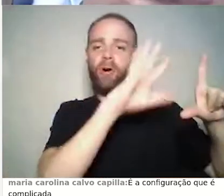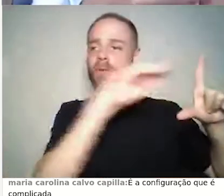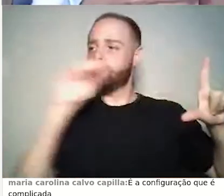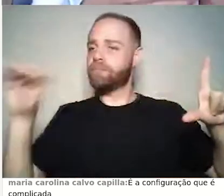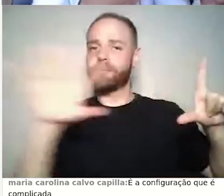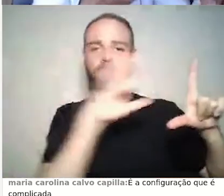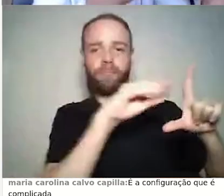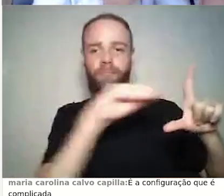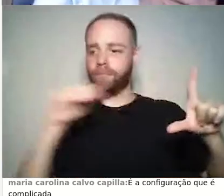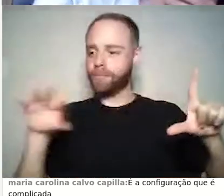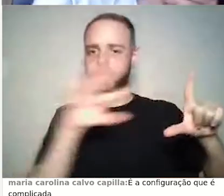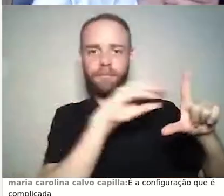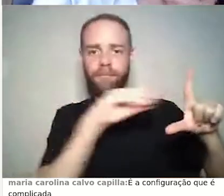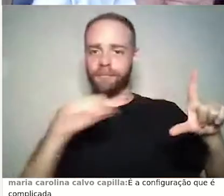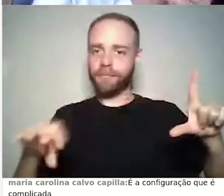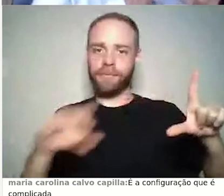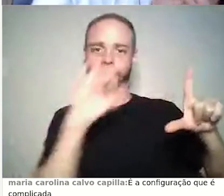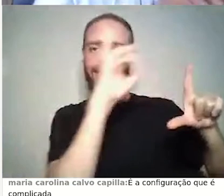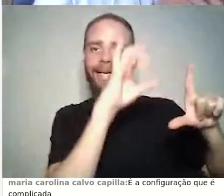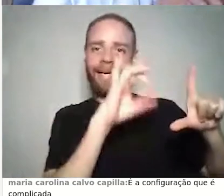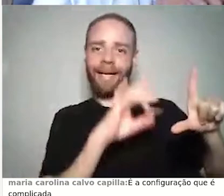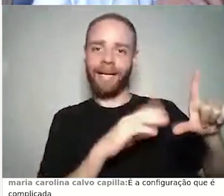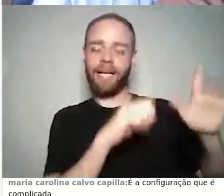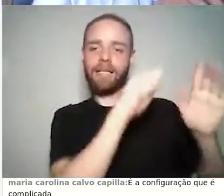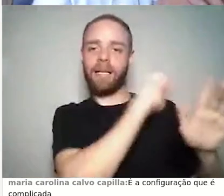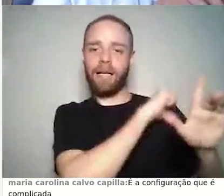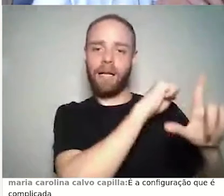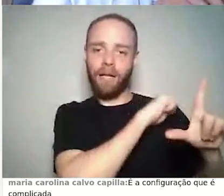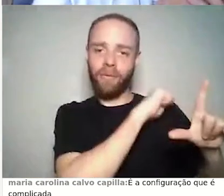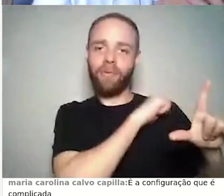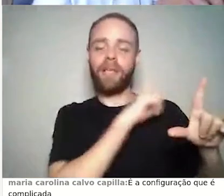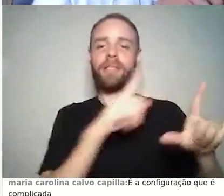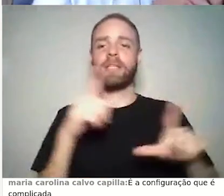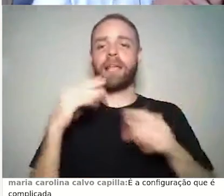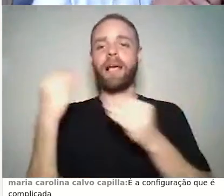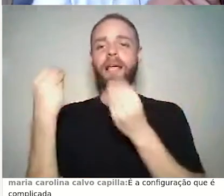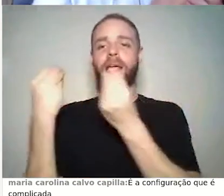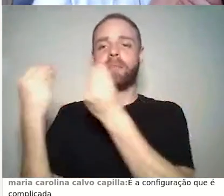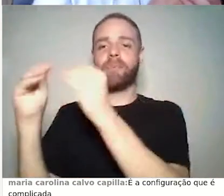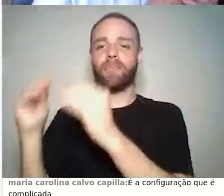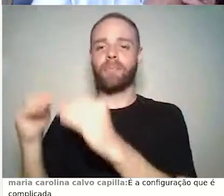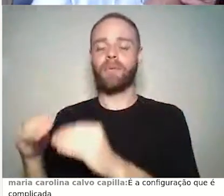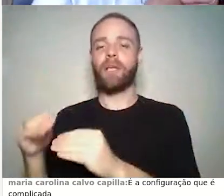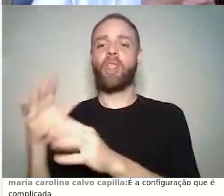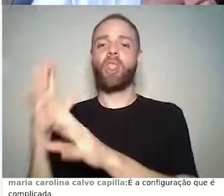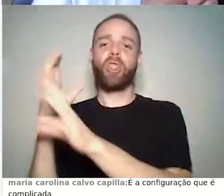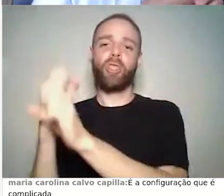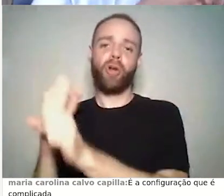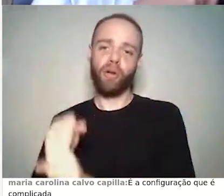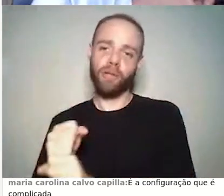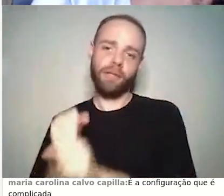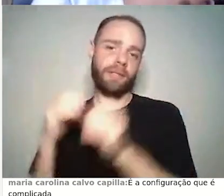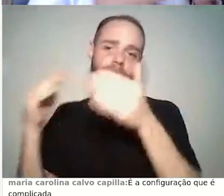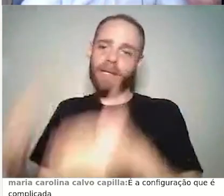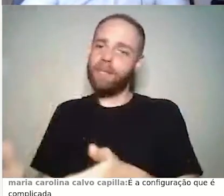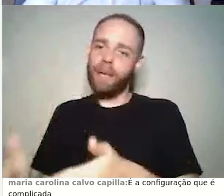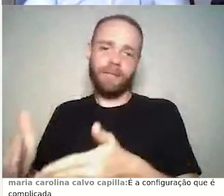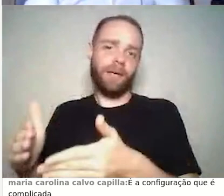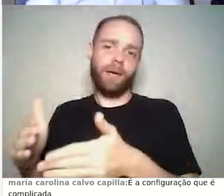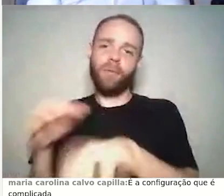mas é possível fazer, e aí você atribui uma nota para essa participação síncrona, o problema de